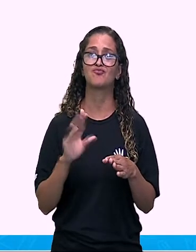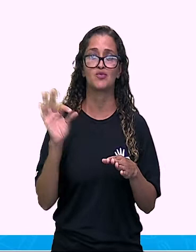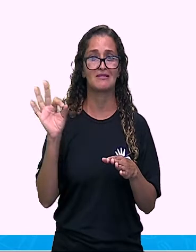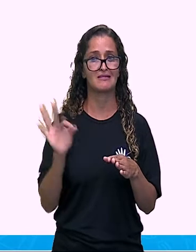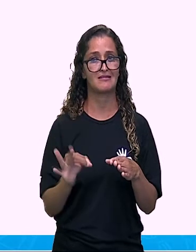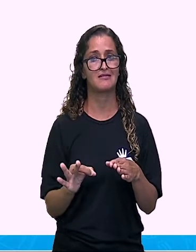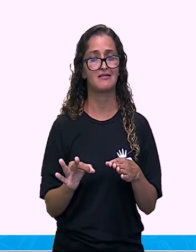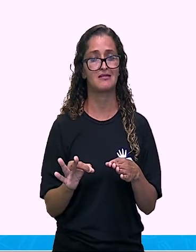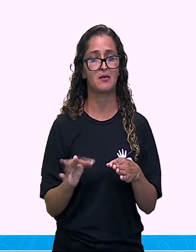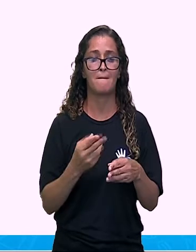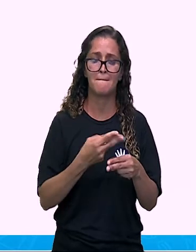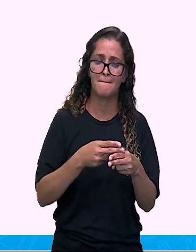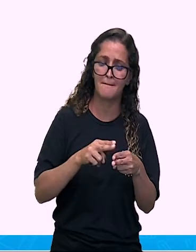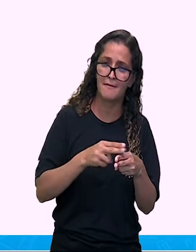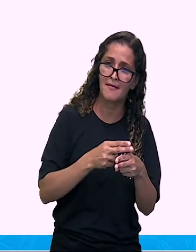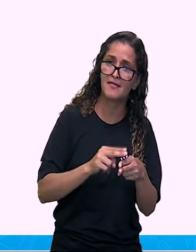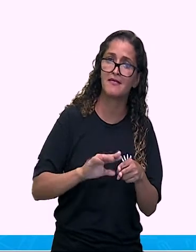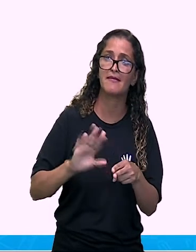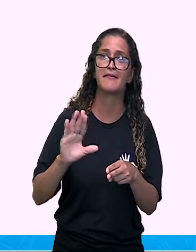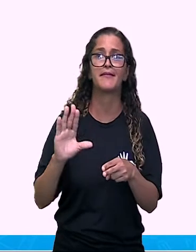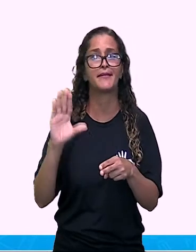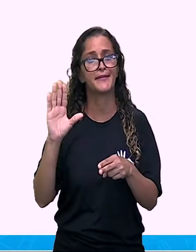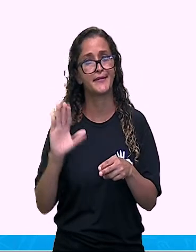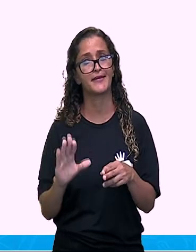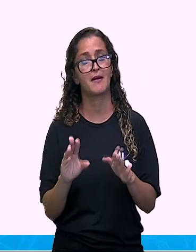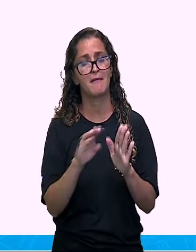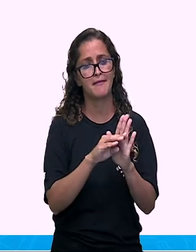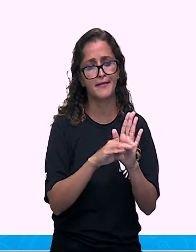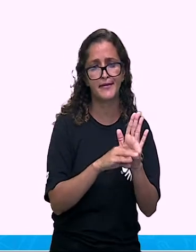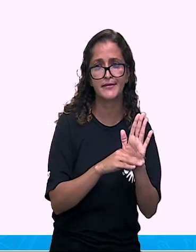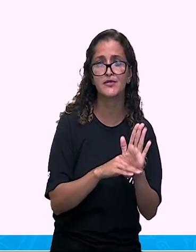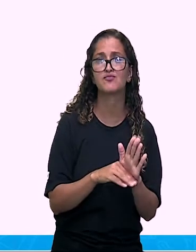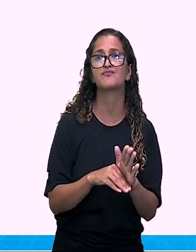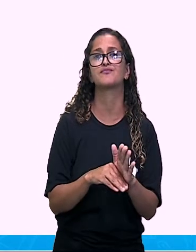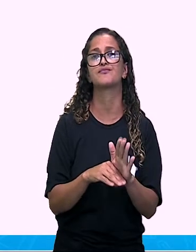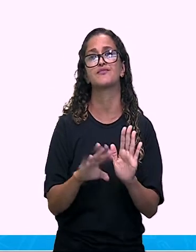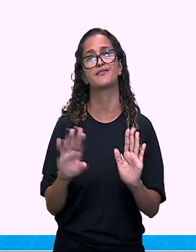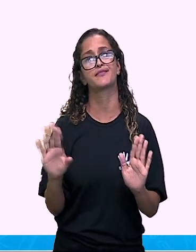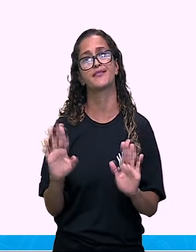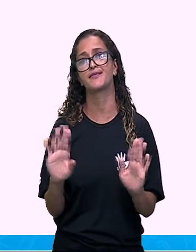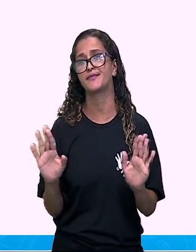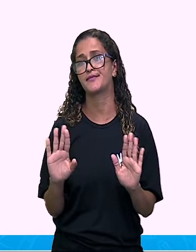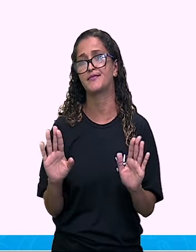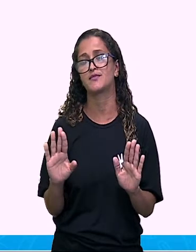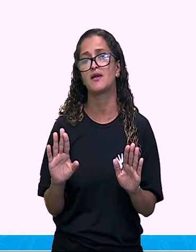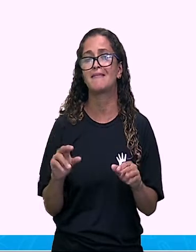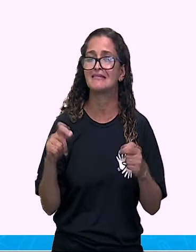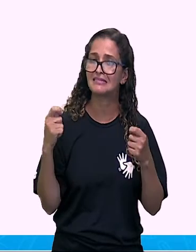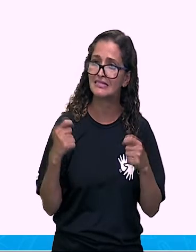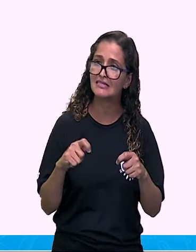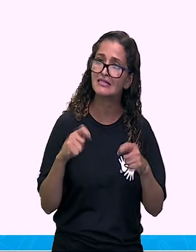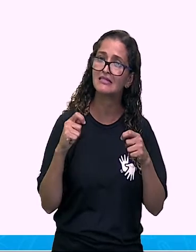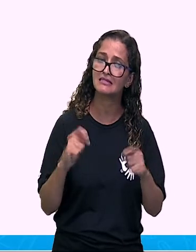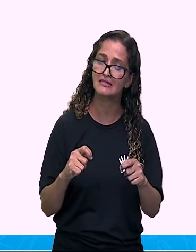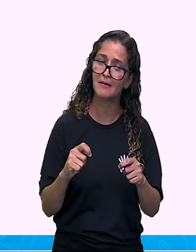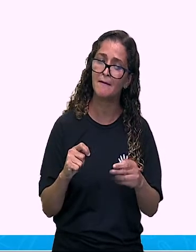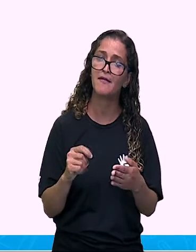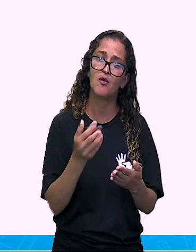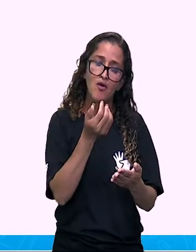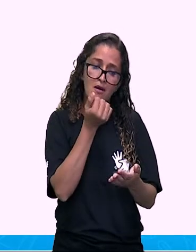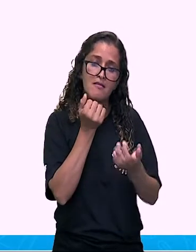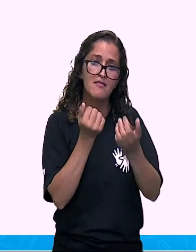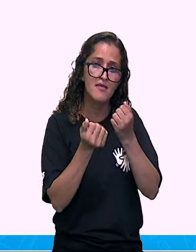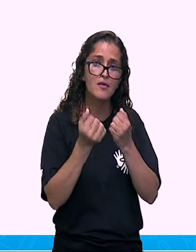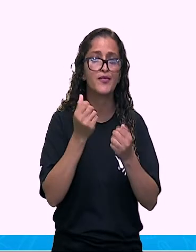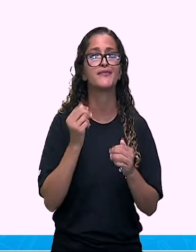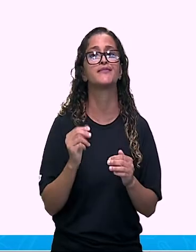Tá pessoal? Nem exagerado e também nem sem nada. Então, tudo na sua quantidade correta.